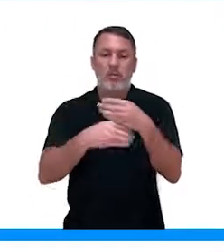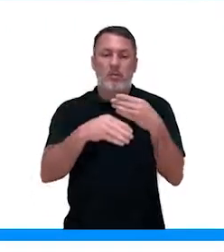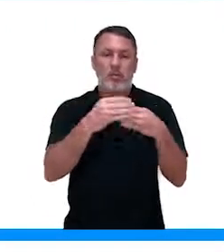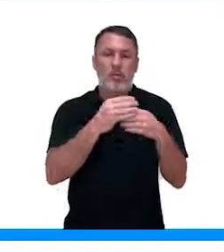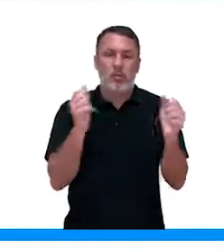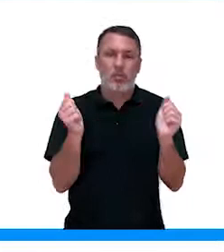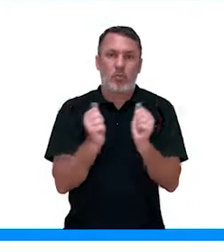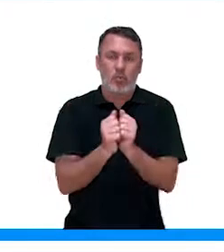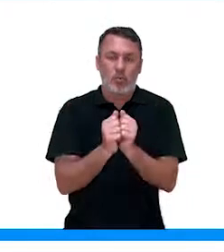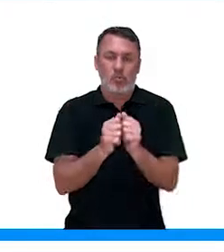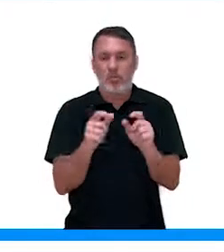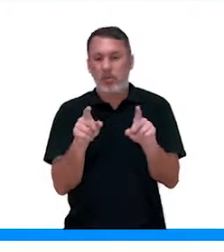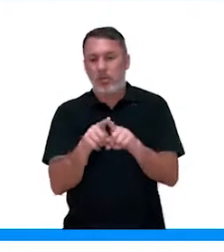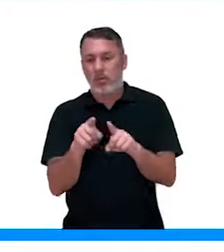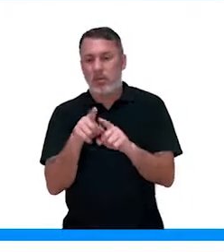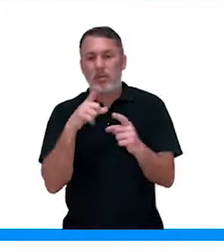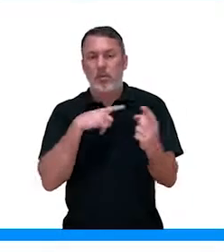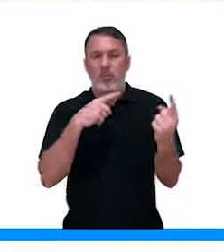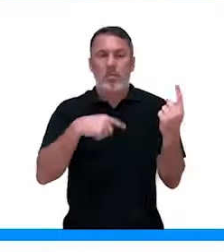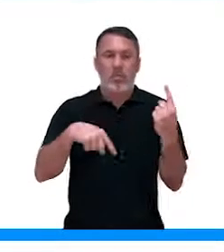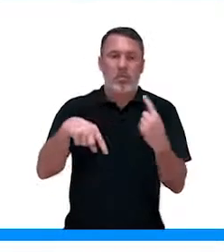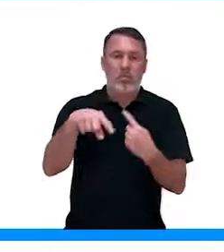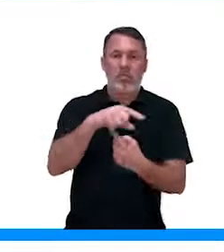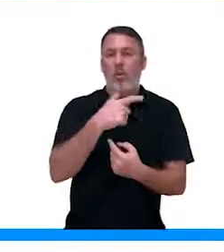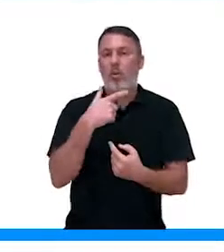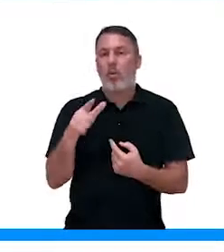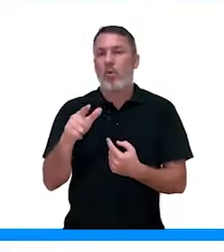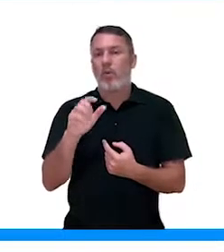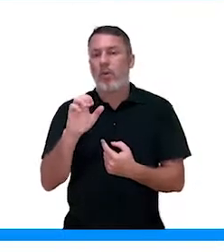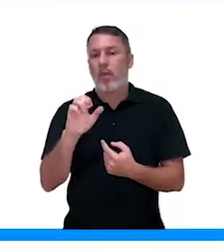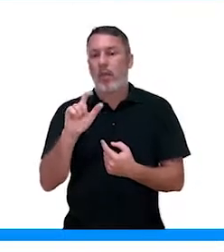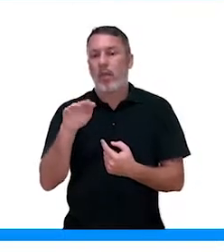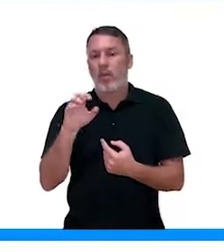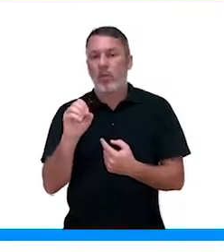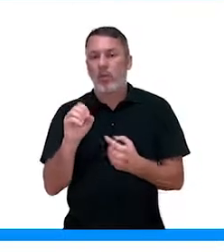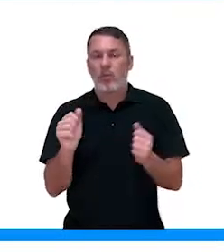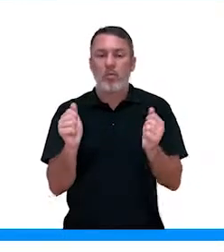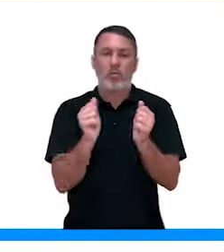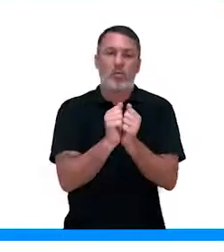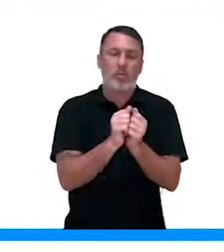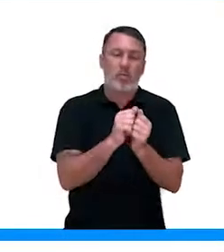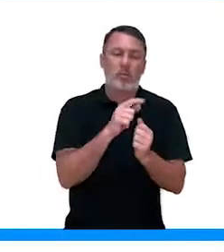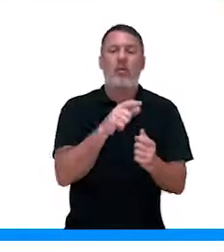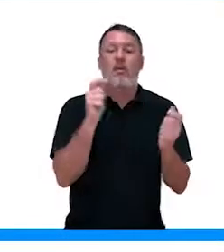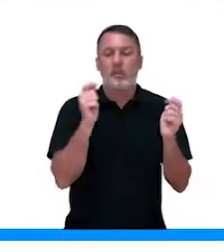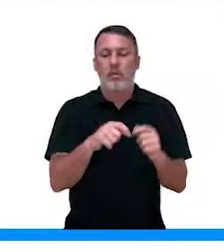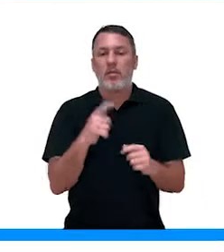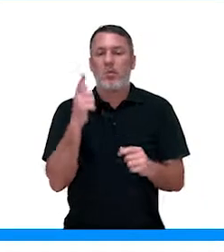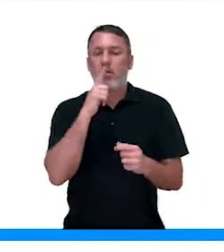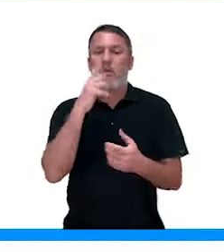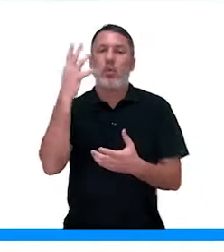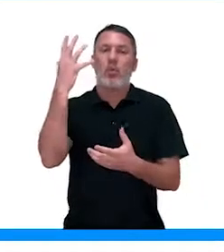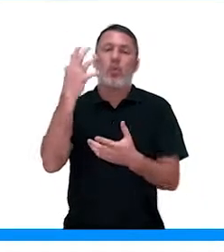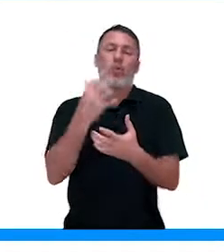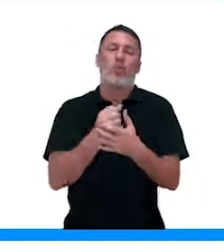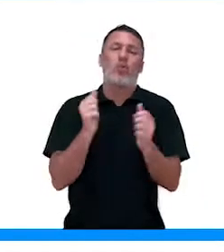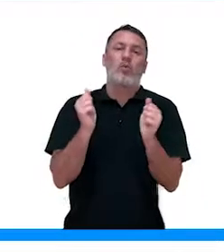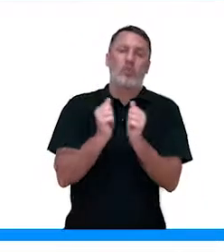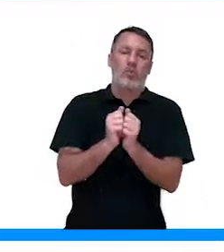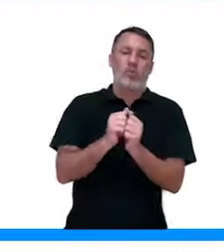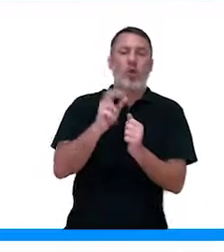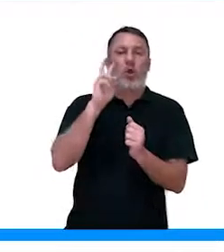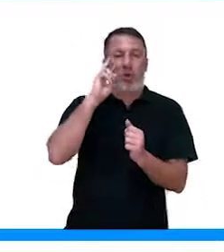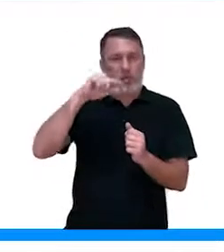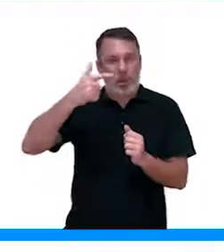paredes muito bem e estar aderida a outros elementos junto com ela, alguma força lá em cima vai sugar e vai vir todo mundo